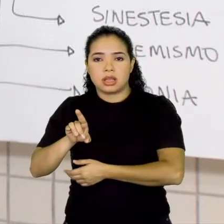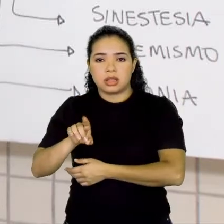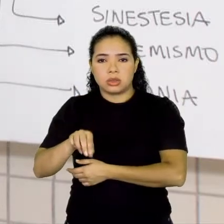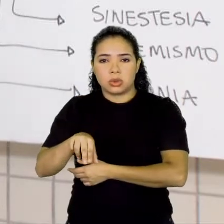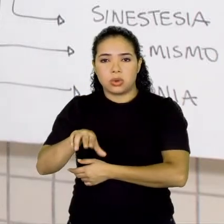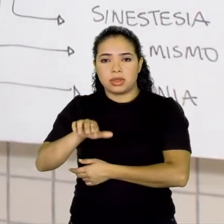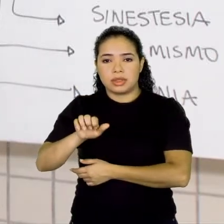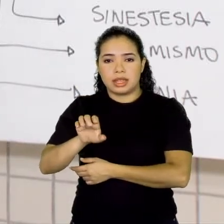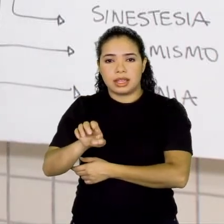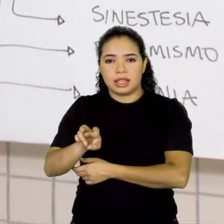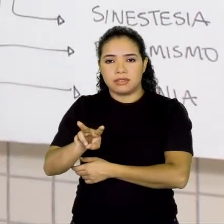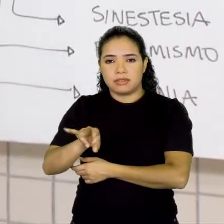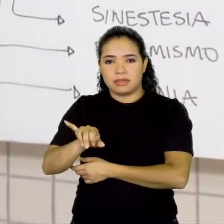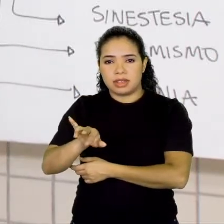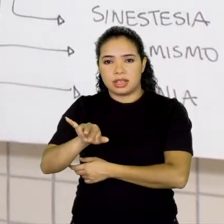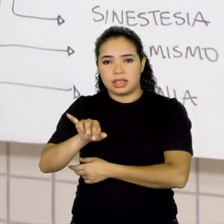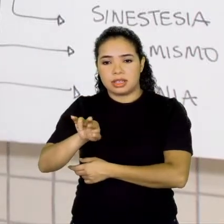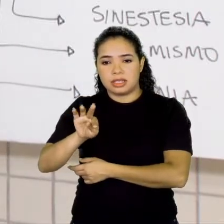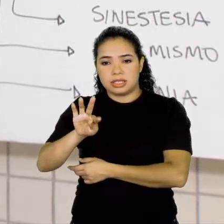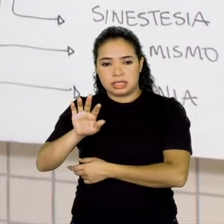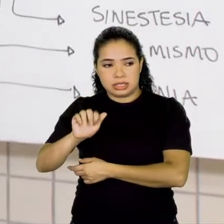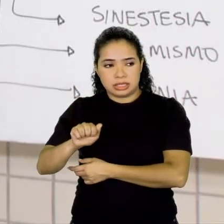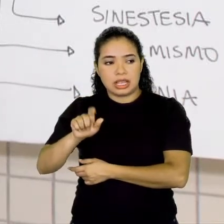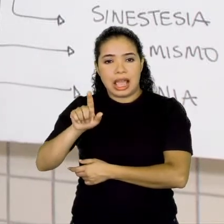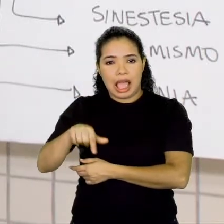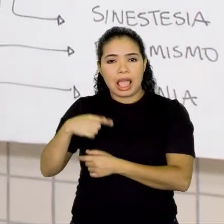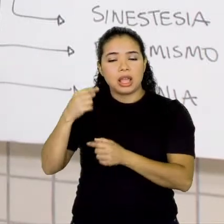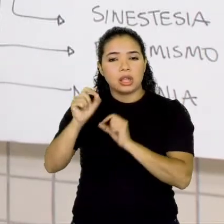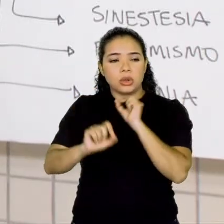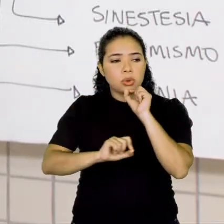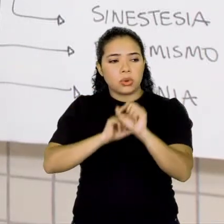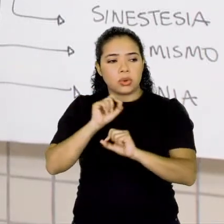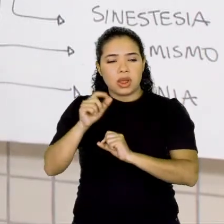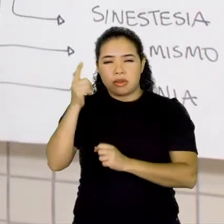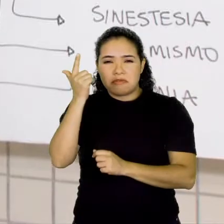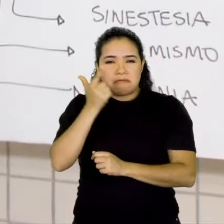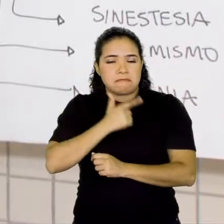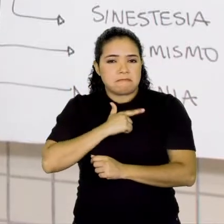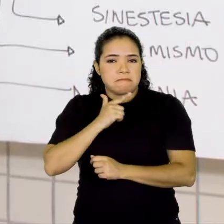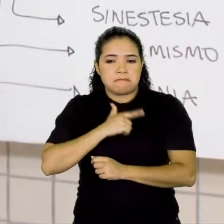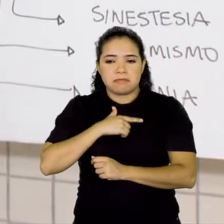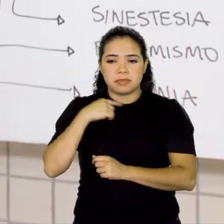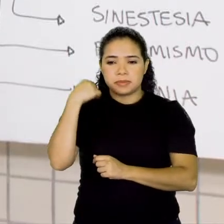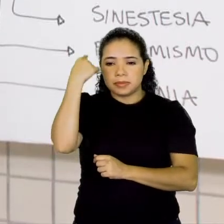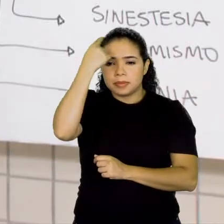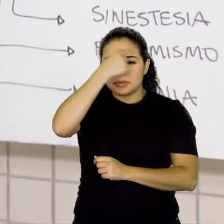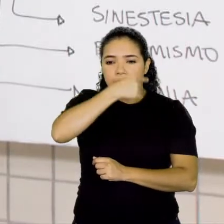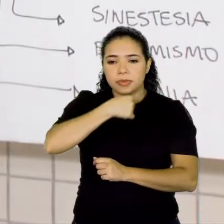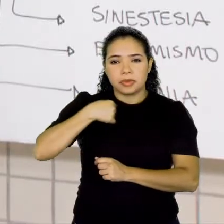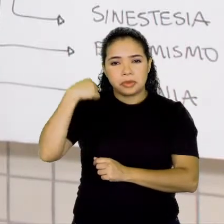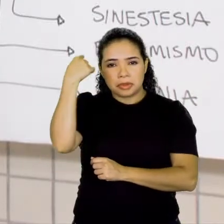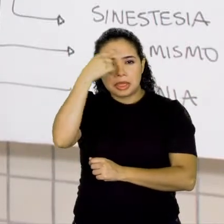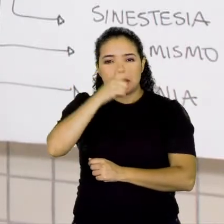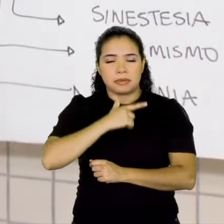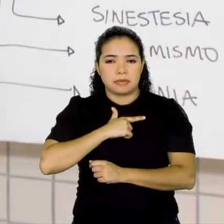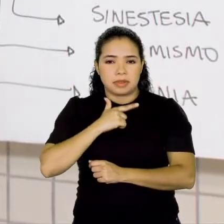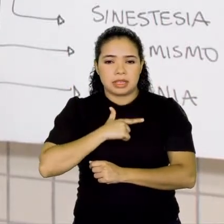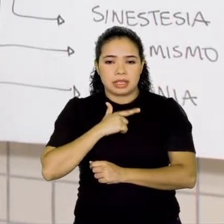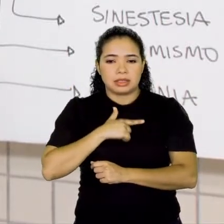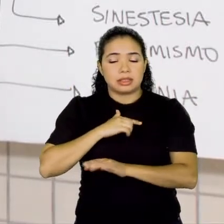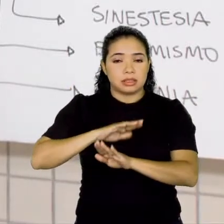composta de feições. Então, esse mal composta de feições é um eufemismo, né, porque fica